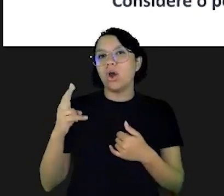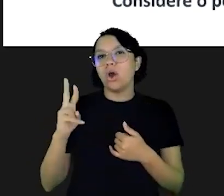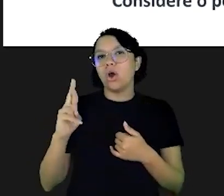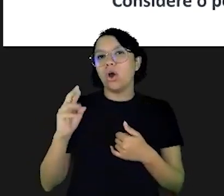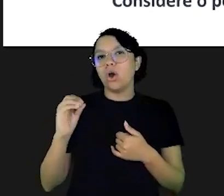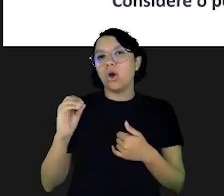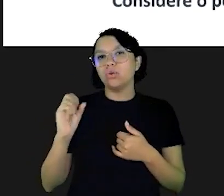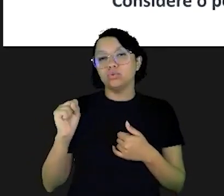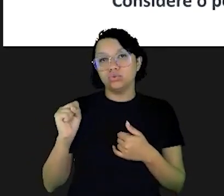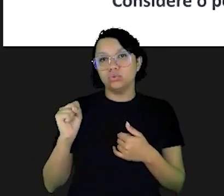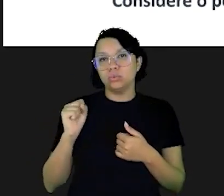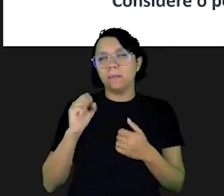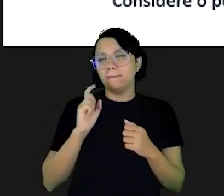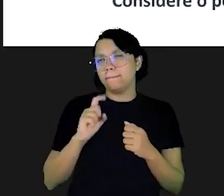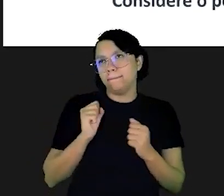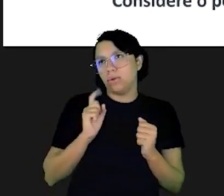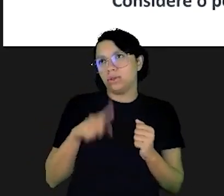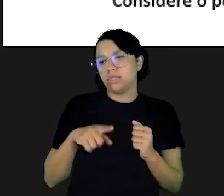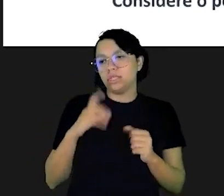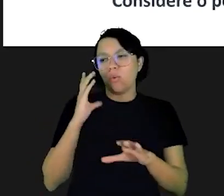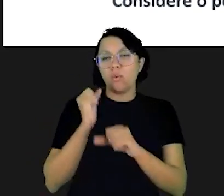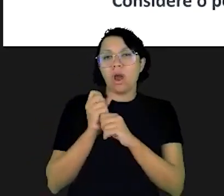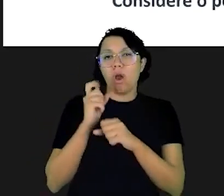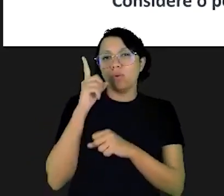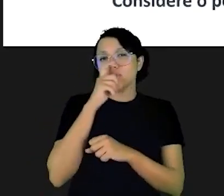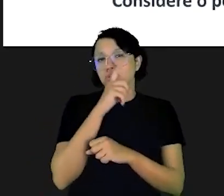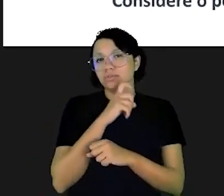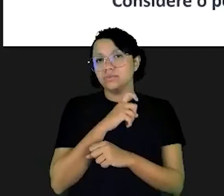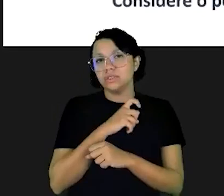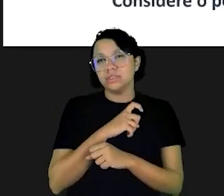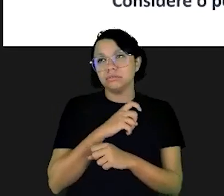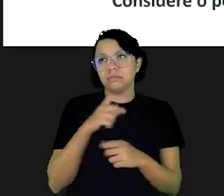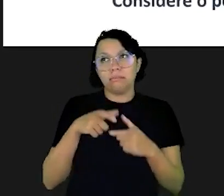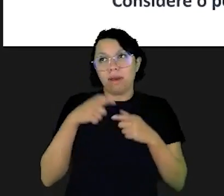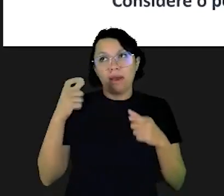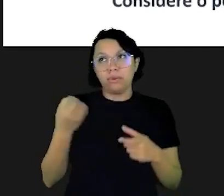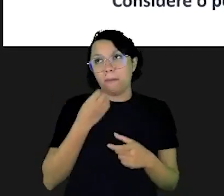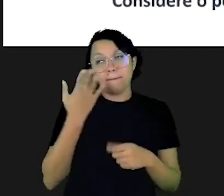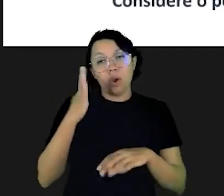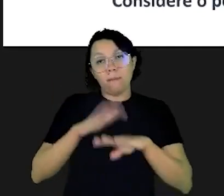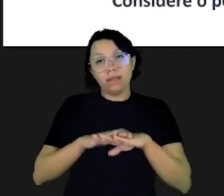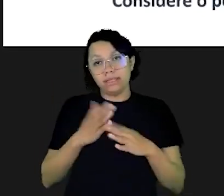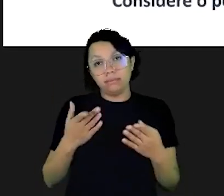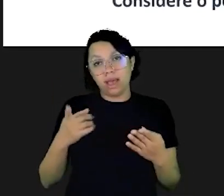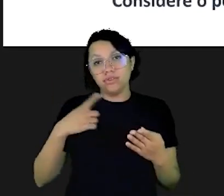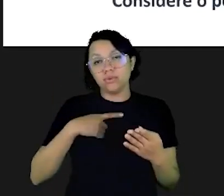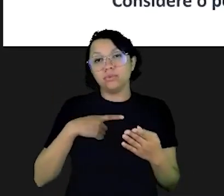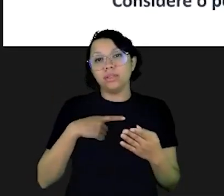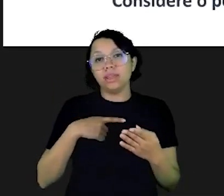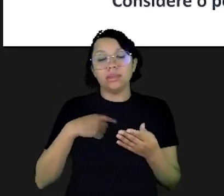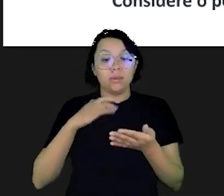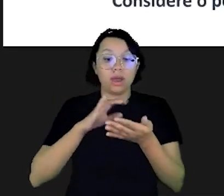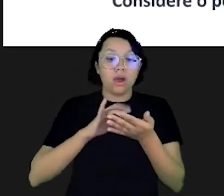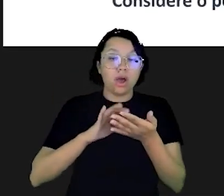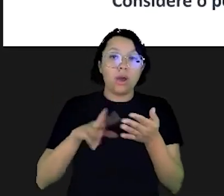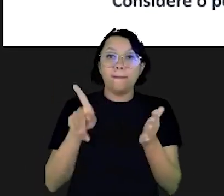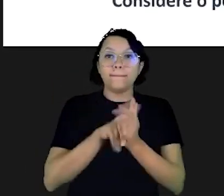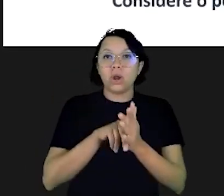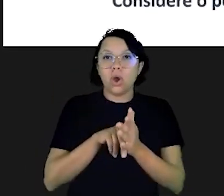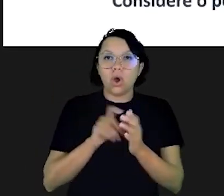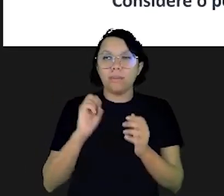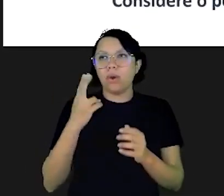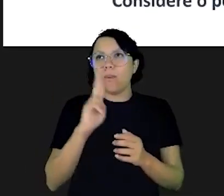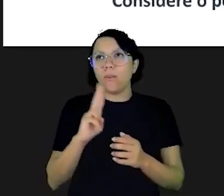brincar com os juros compostos. Pode ser um cálculo difícil nem todo mundo é tão bom de matemática nem todo mundo tem uma calculadora